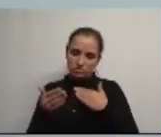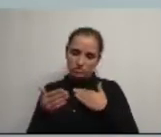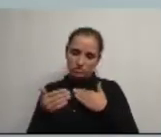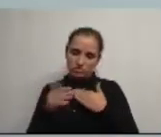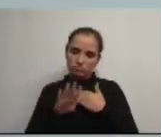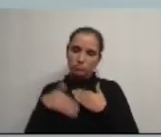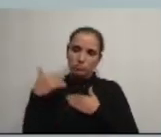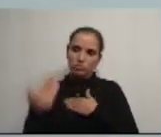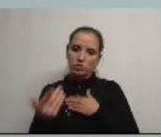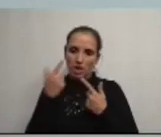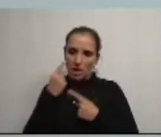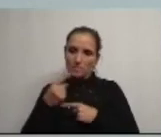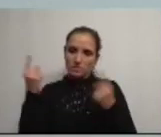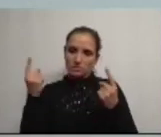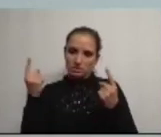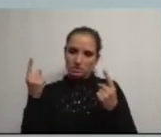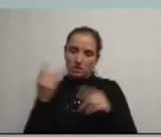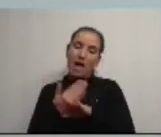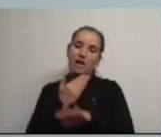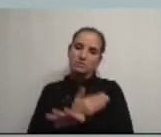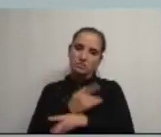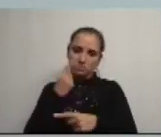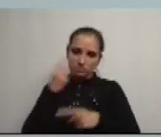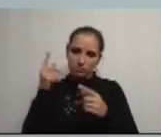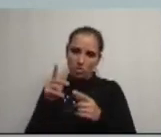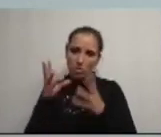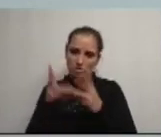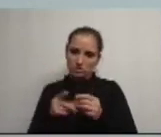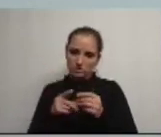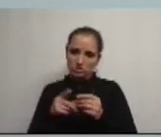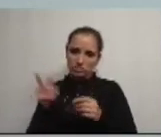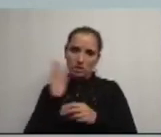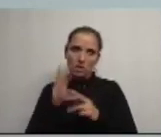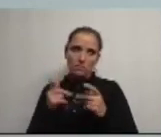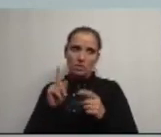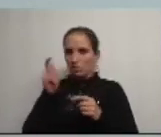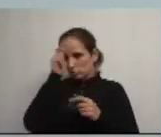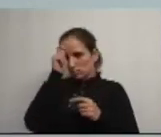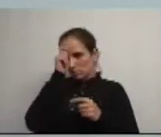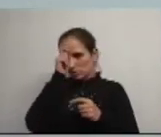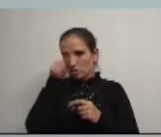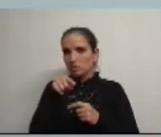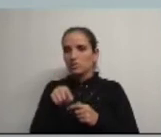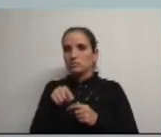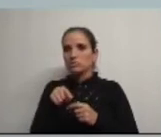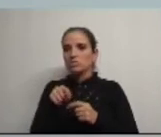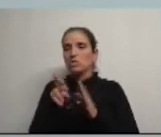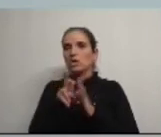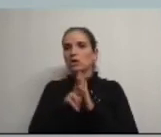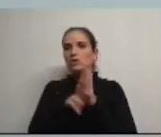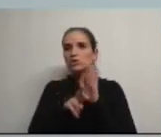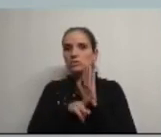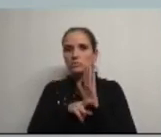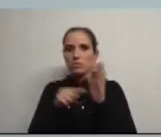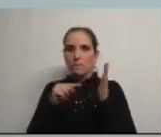posterior à apresentação do orçamento por parte da Câmara Municipal não respeitando desta forma o regimento